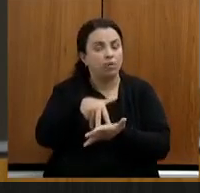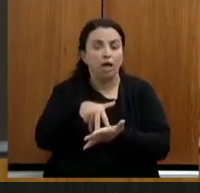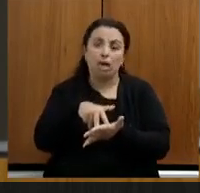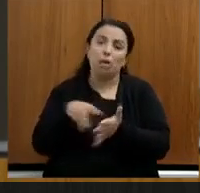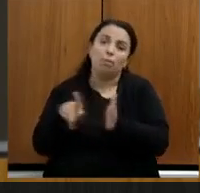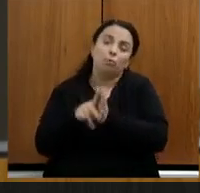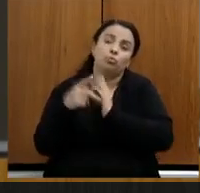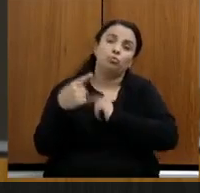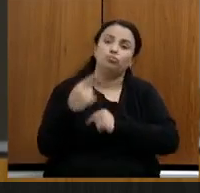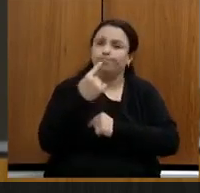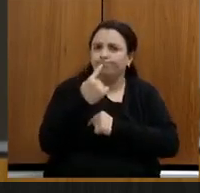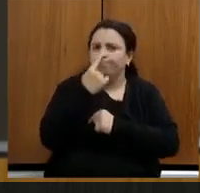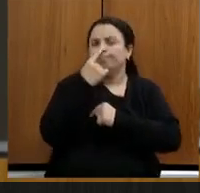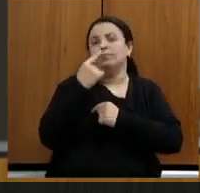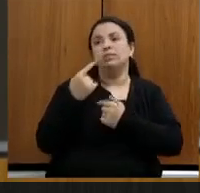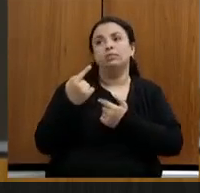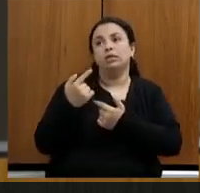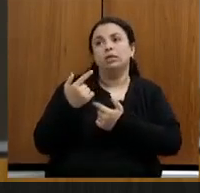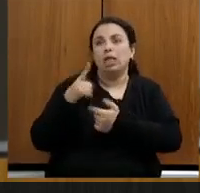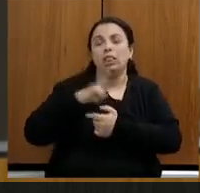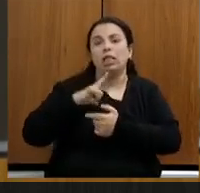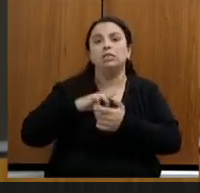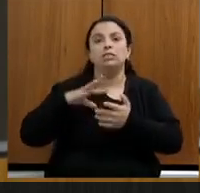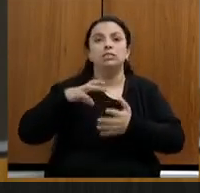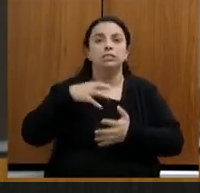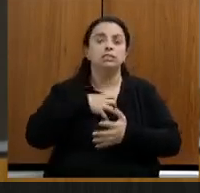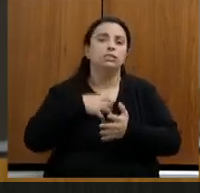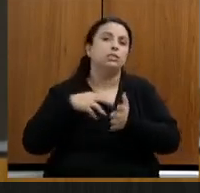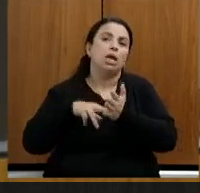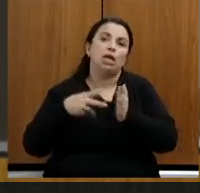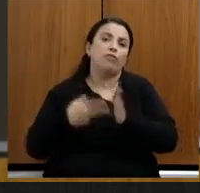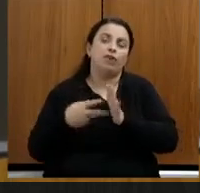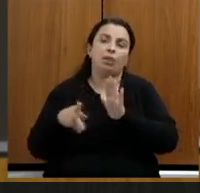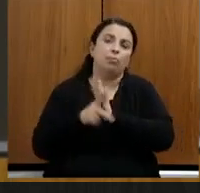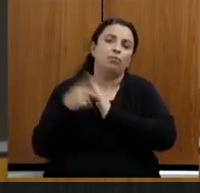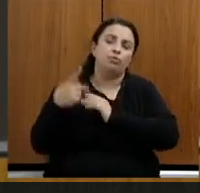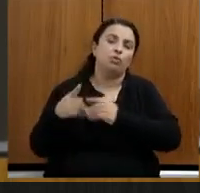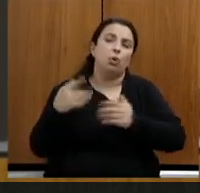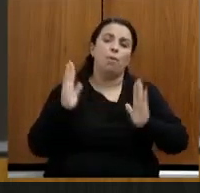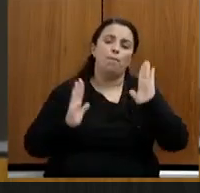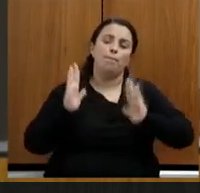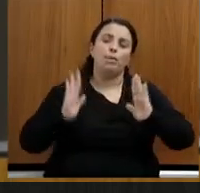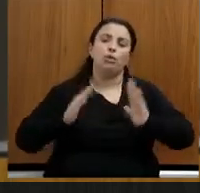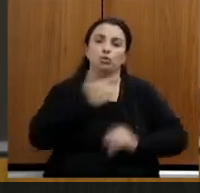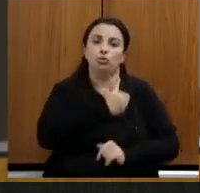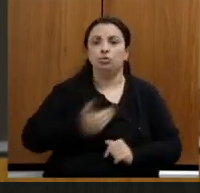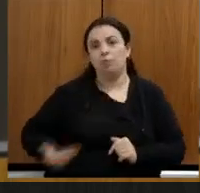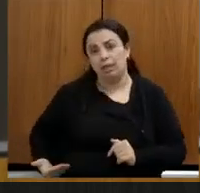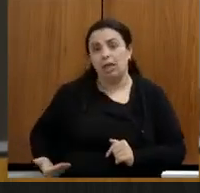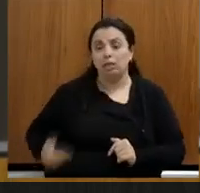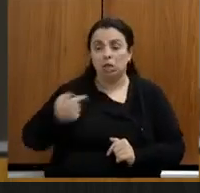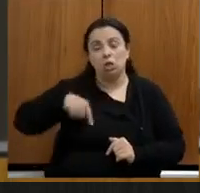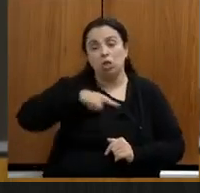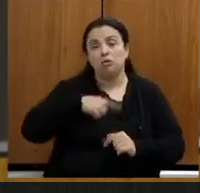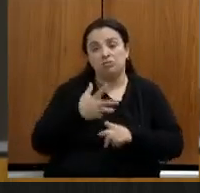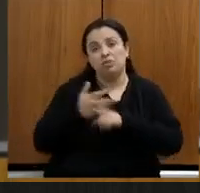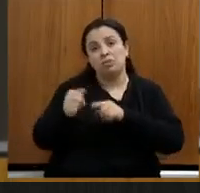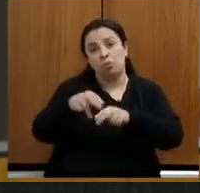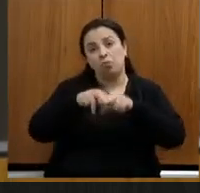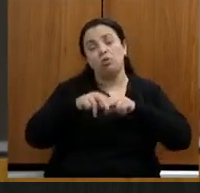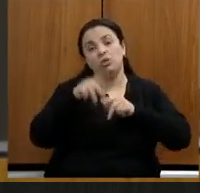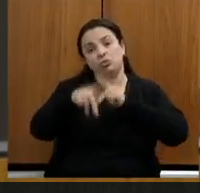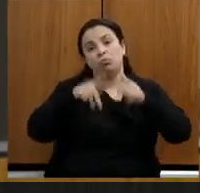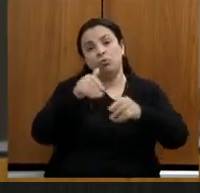que é significativo para cada um de nós do mandato que nós detemos pelo voto popular da minha parte sigo fazendo a luta em defesa dos